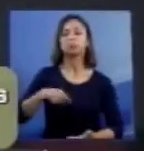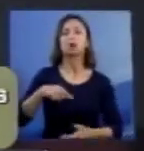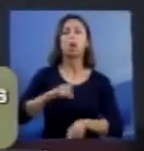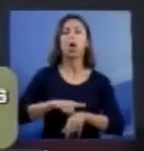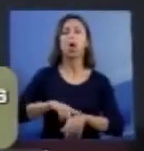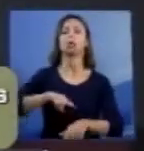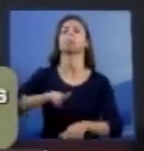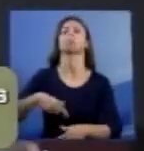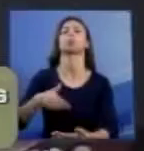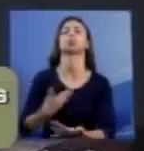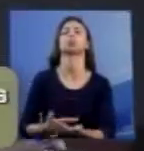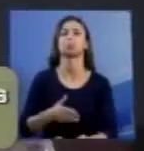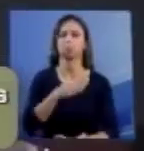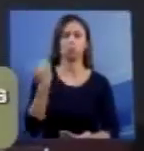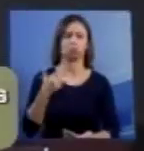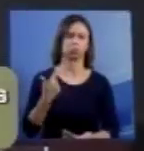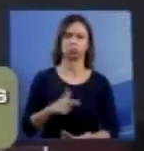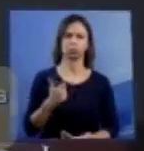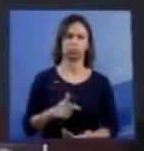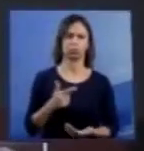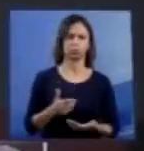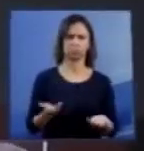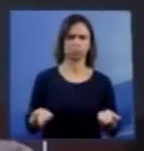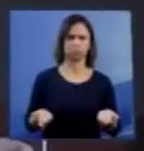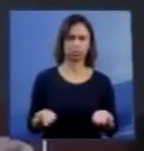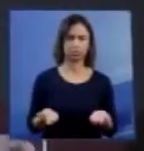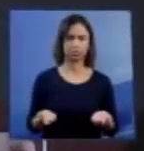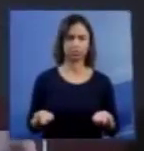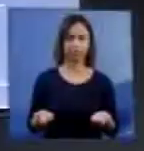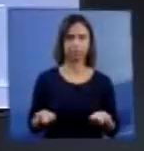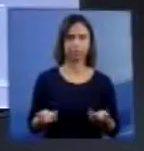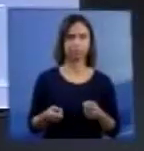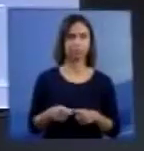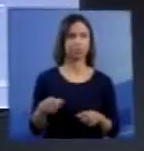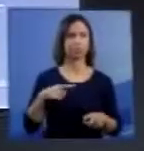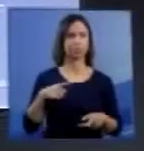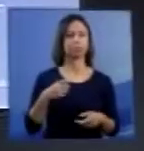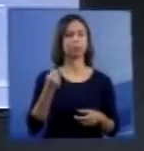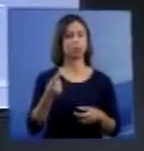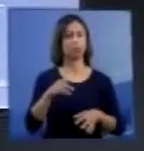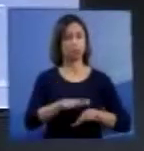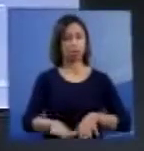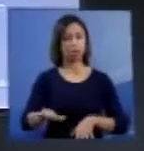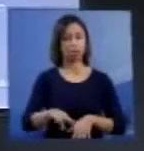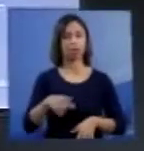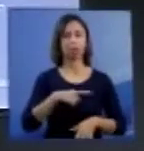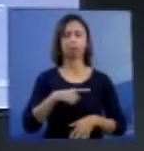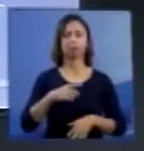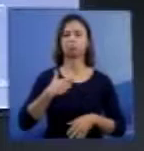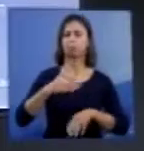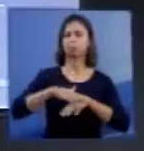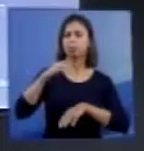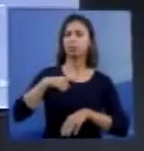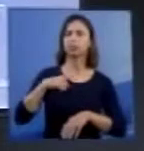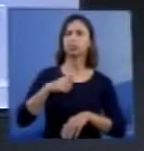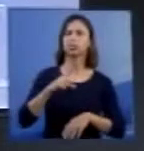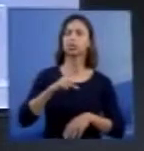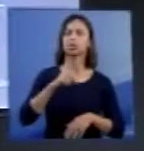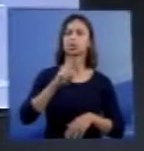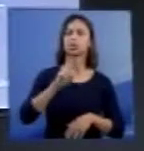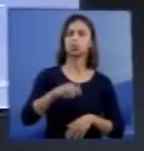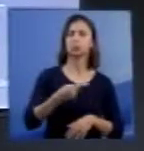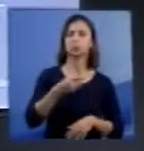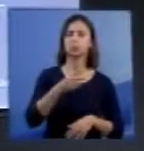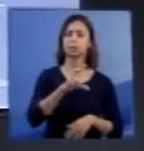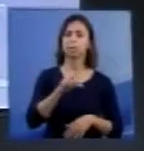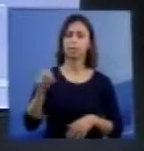parto. Aqui, dados de Pomerance. Para crianças nascidas com mais de 2.500 gramas, realmente a